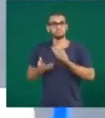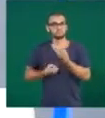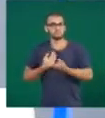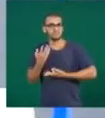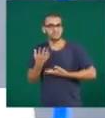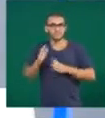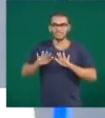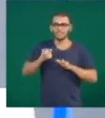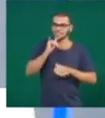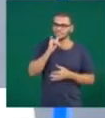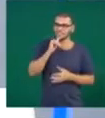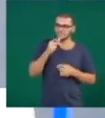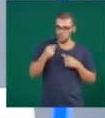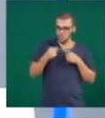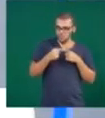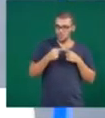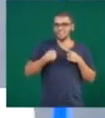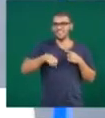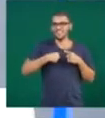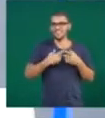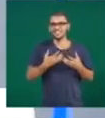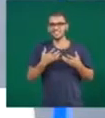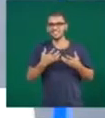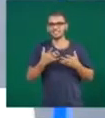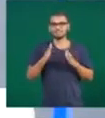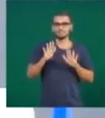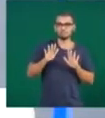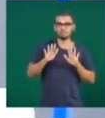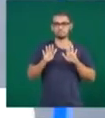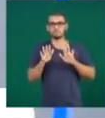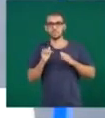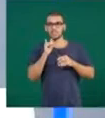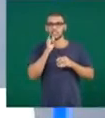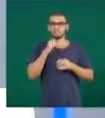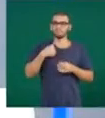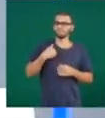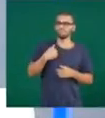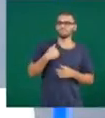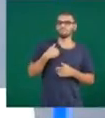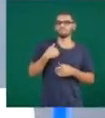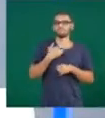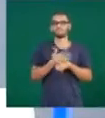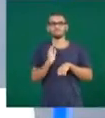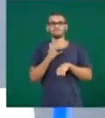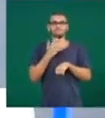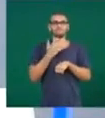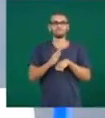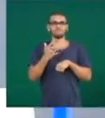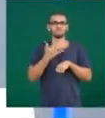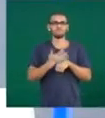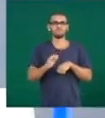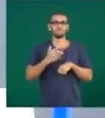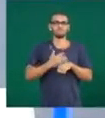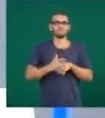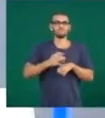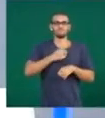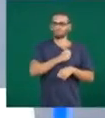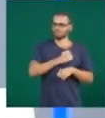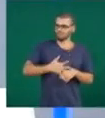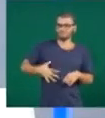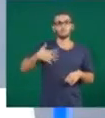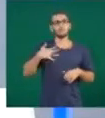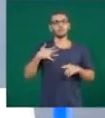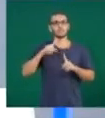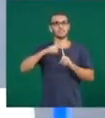que a gente gosta, né? Que a gente gostaria. Então, se eu começo a praticar essas atitudes mais positivas, as coisas,